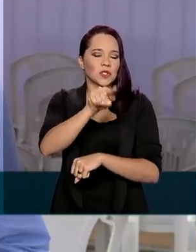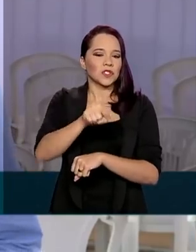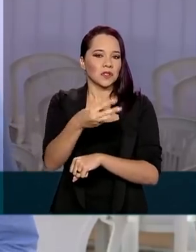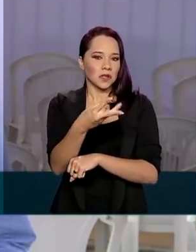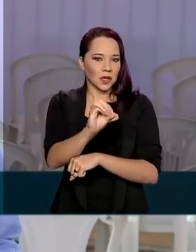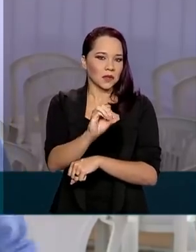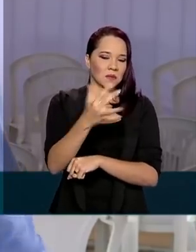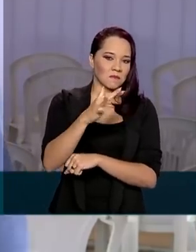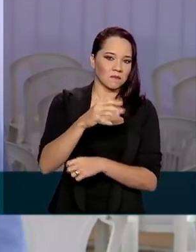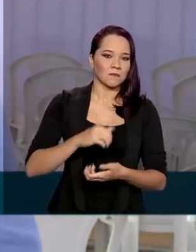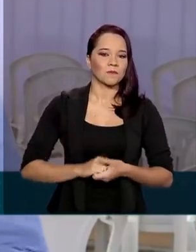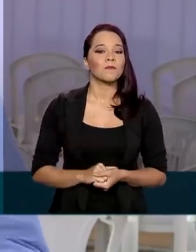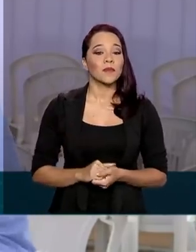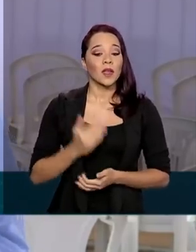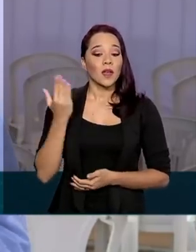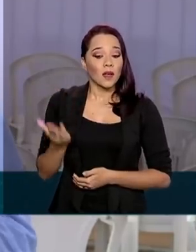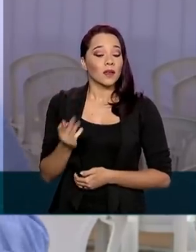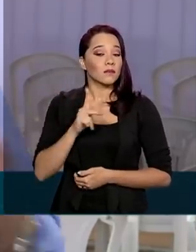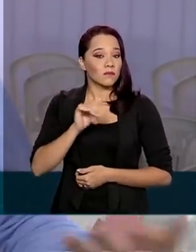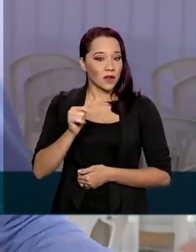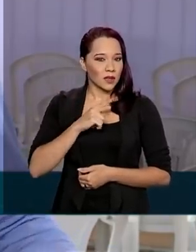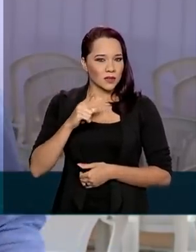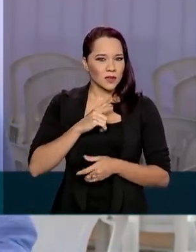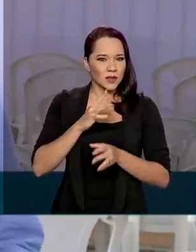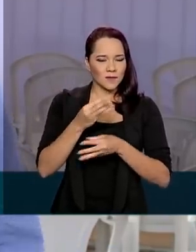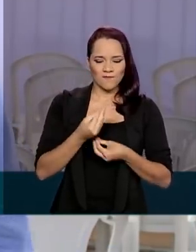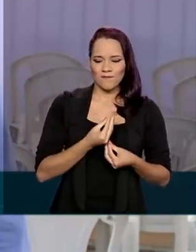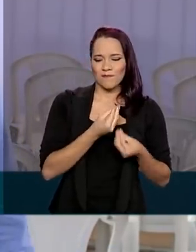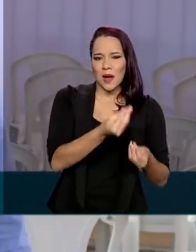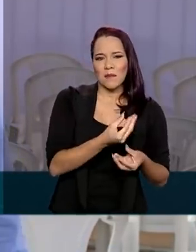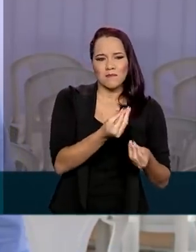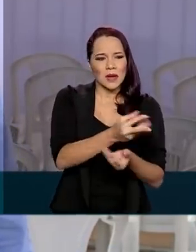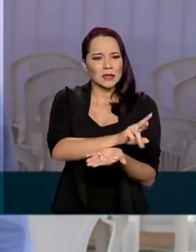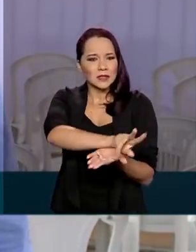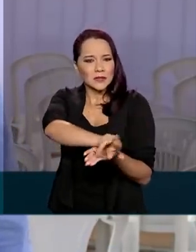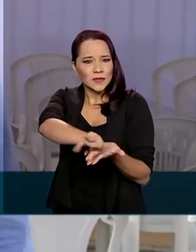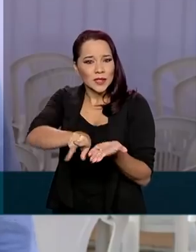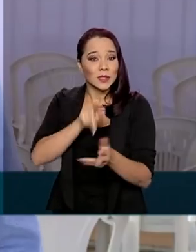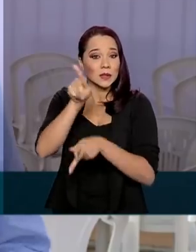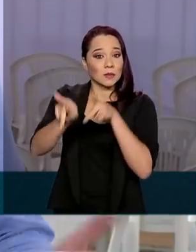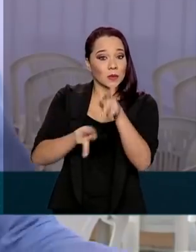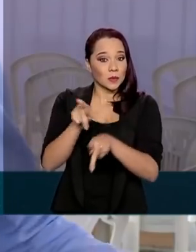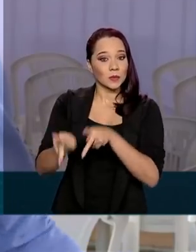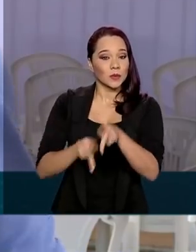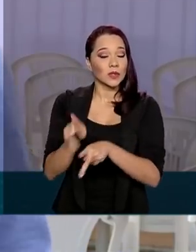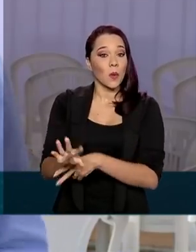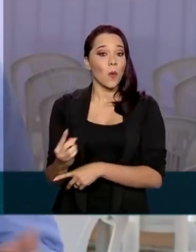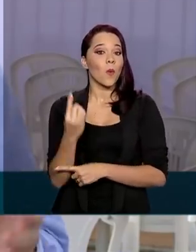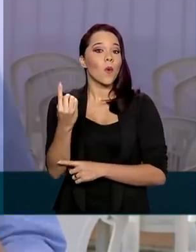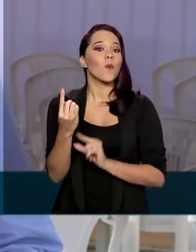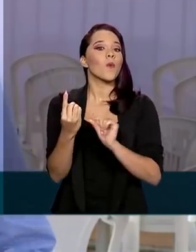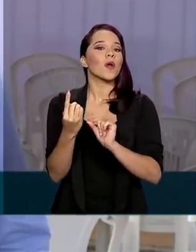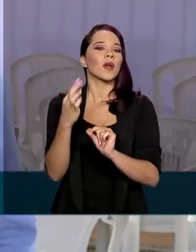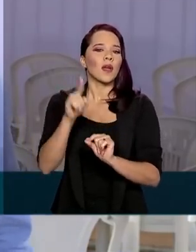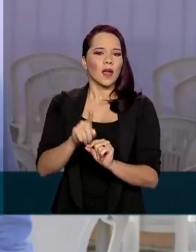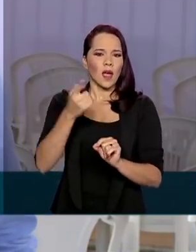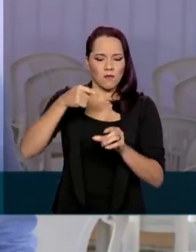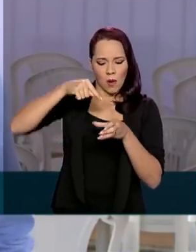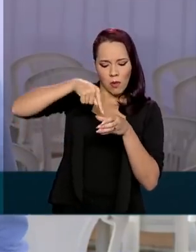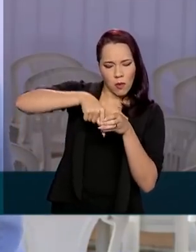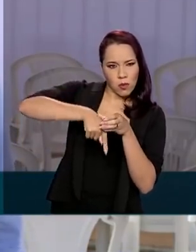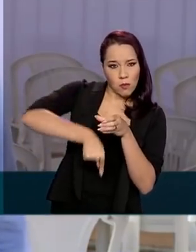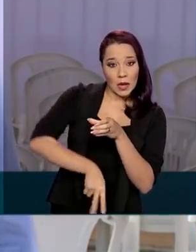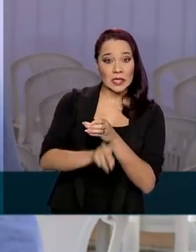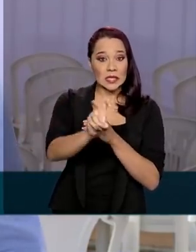30. Aqui serão feitos várias entregas do governo federal à população. Uma delas é a perfuração de cinco